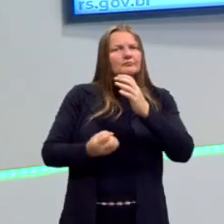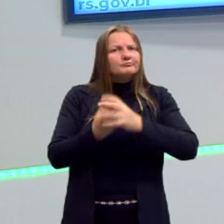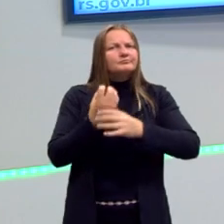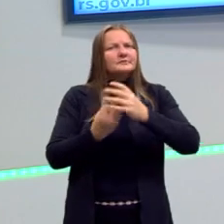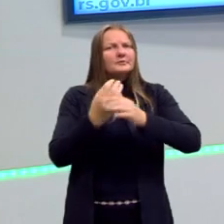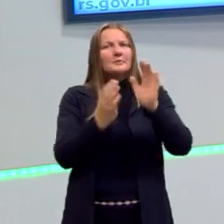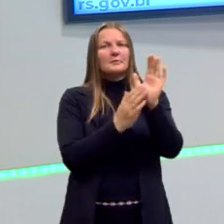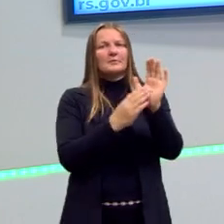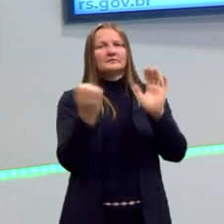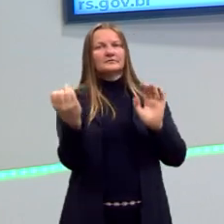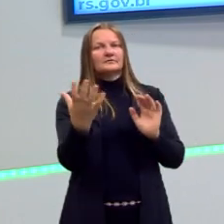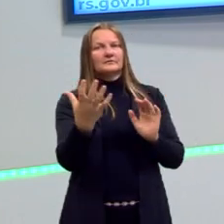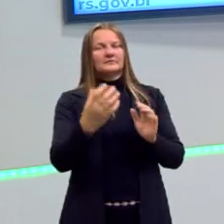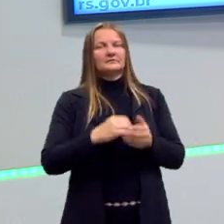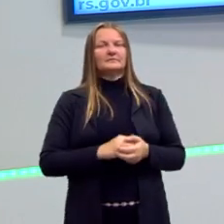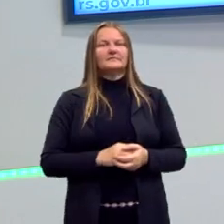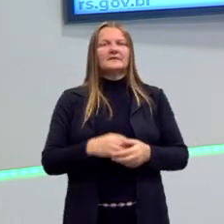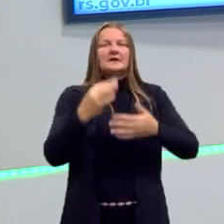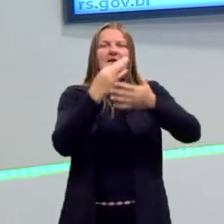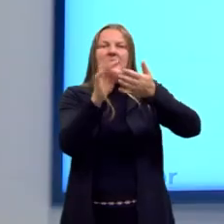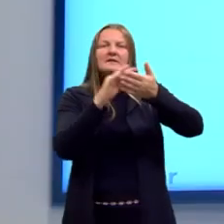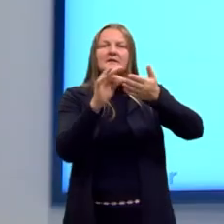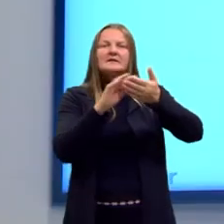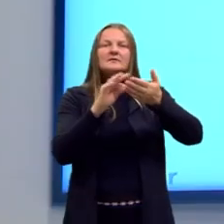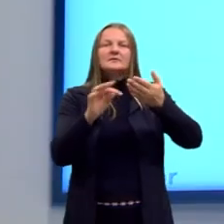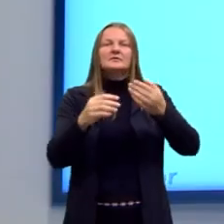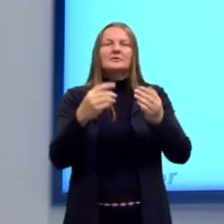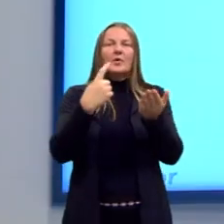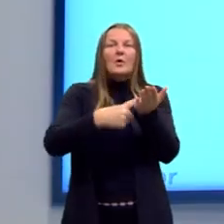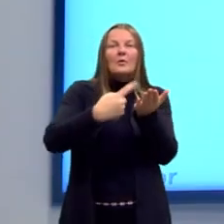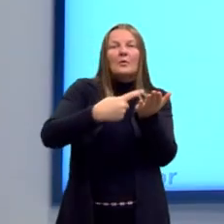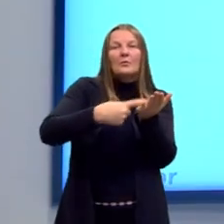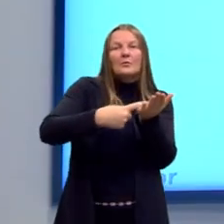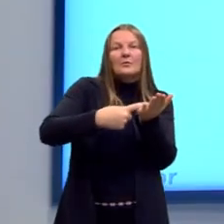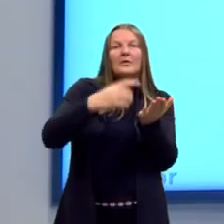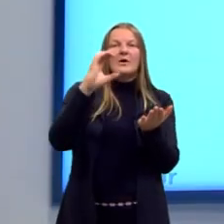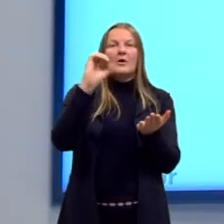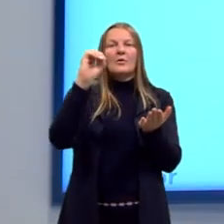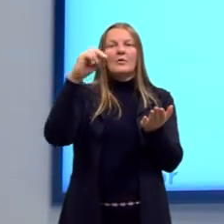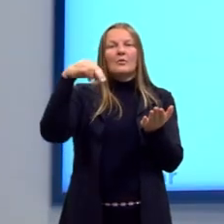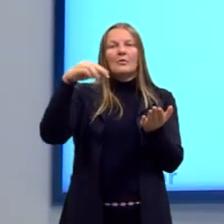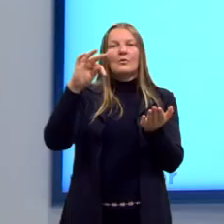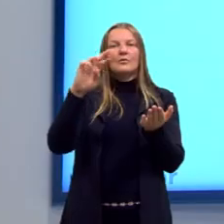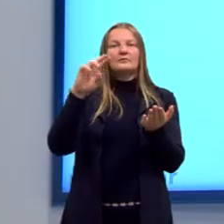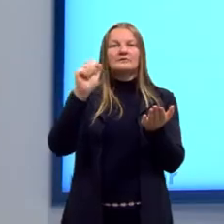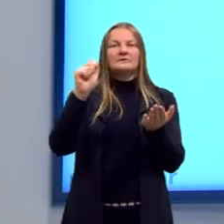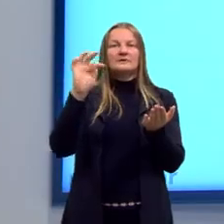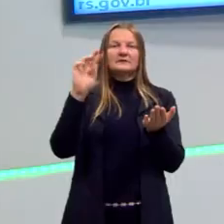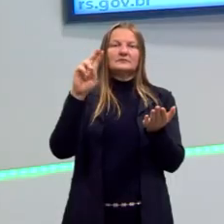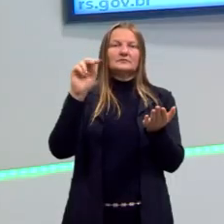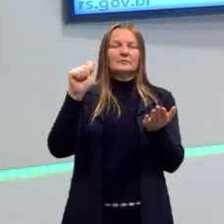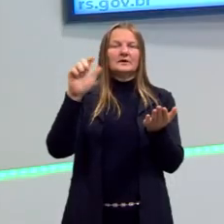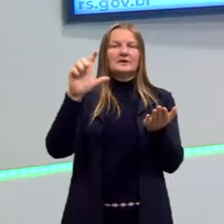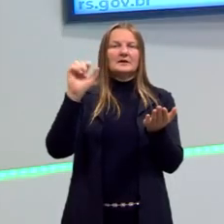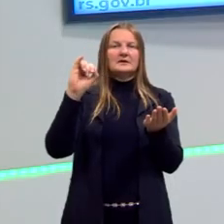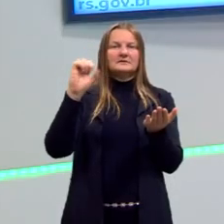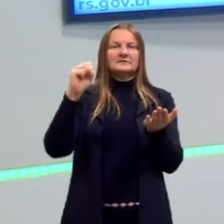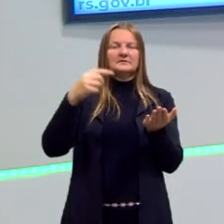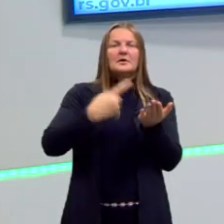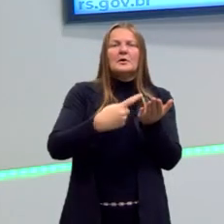propostas. Entre elas, as teorias contratualistas. Por que o ser humano viveria no Estado? O que